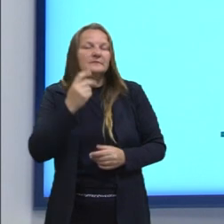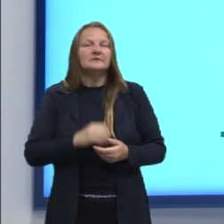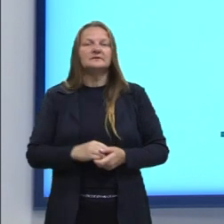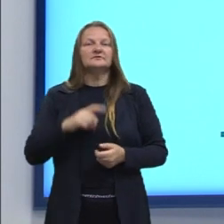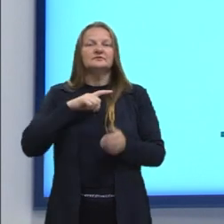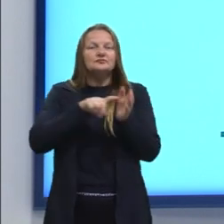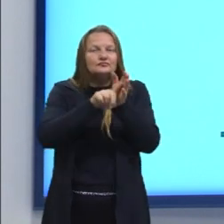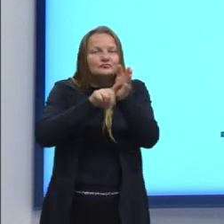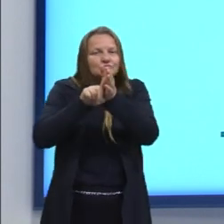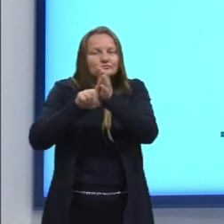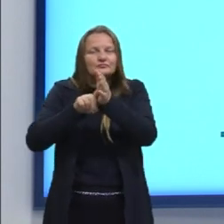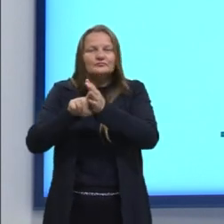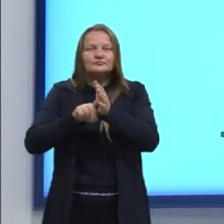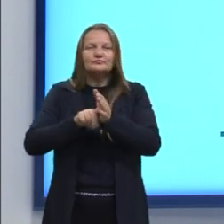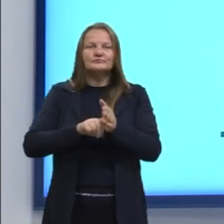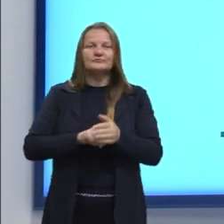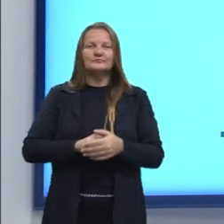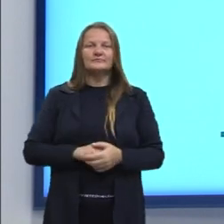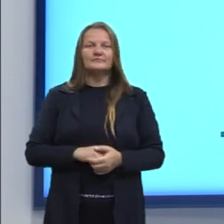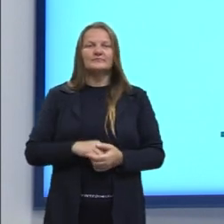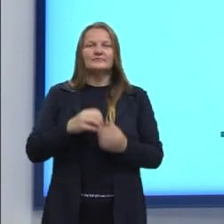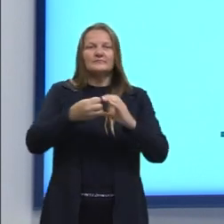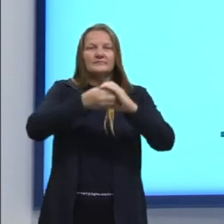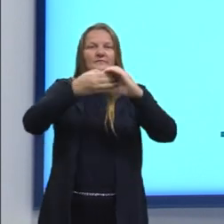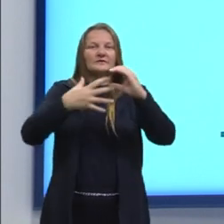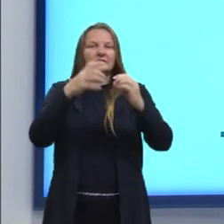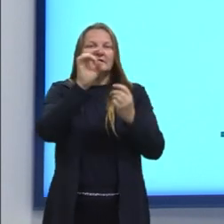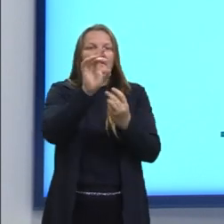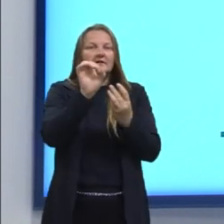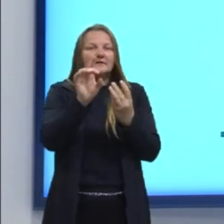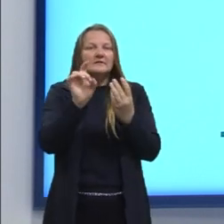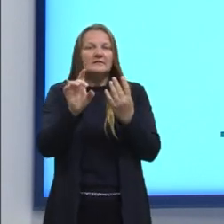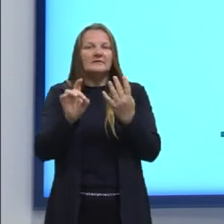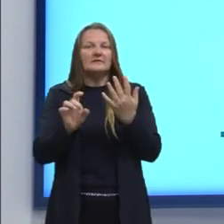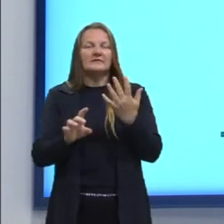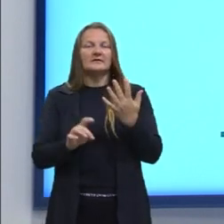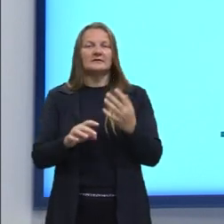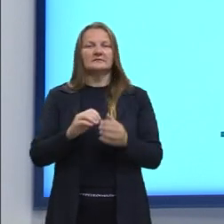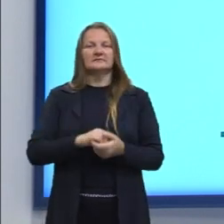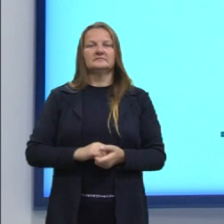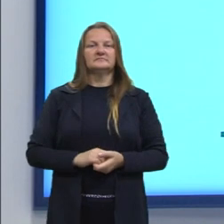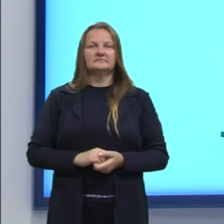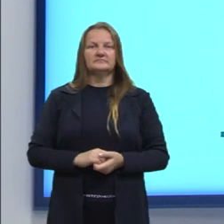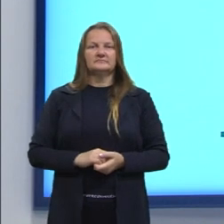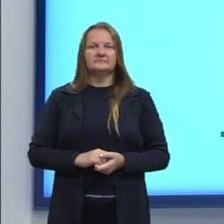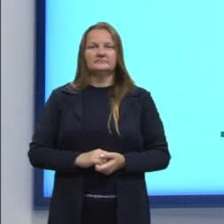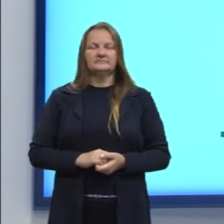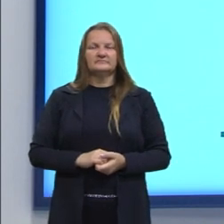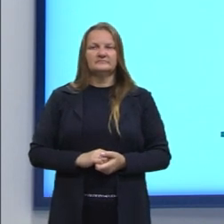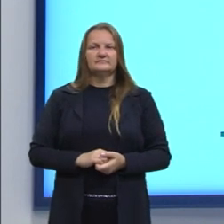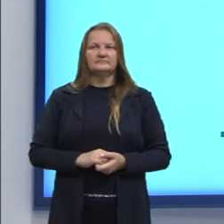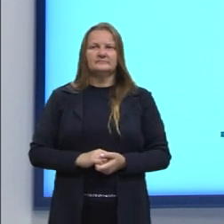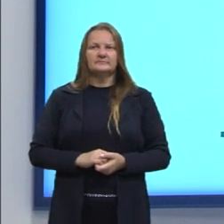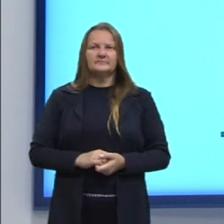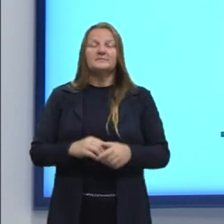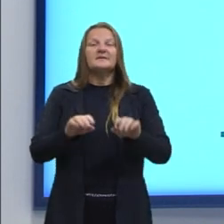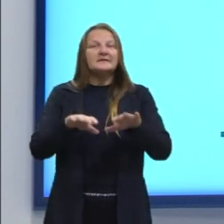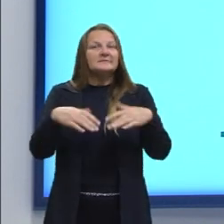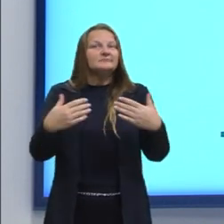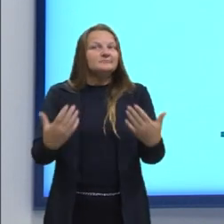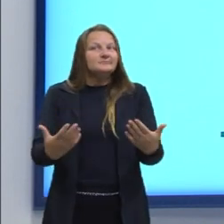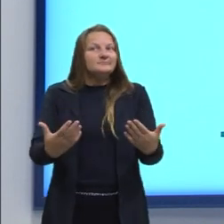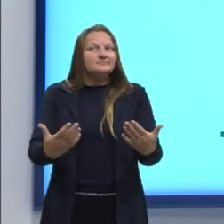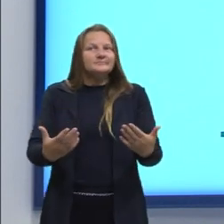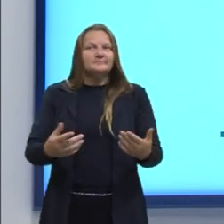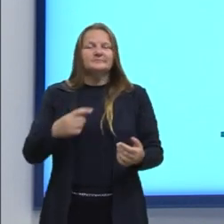analisando é de ocorrer características específicas em cima de um total. Então, nós